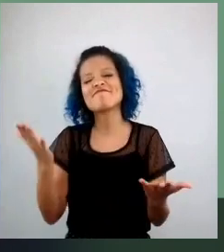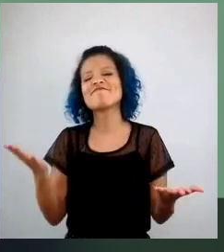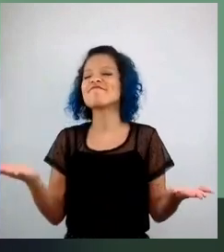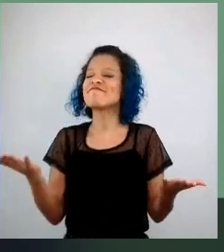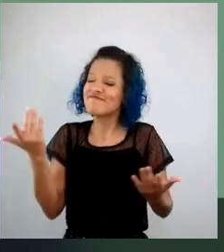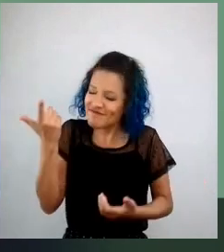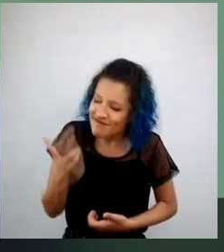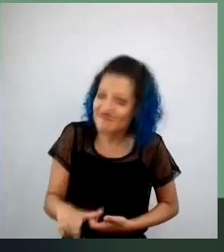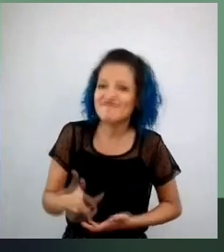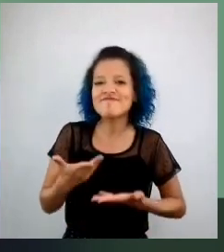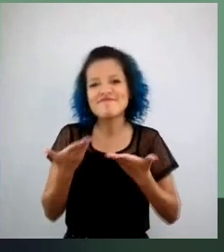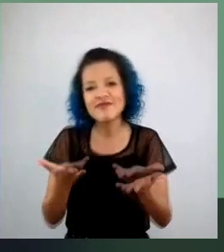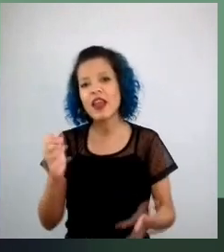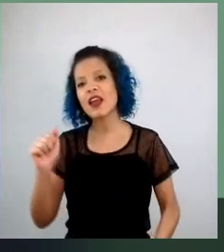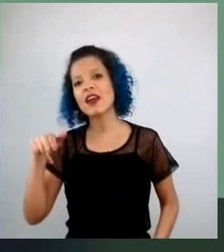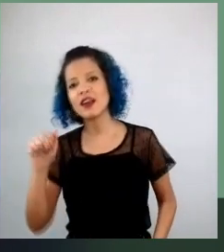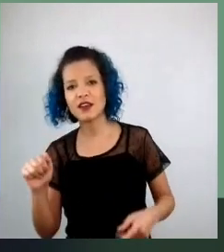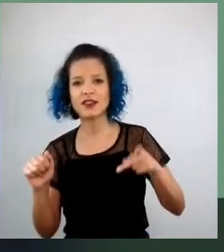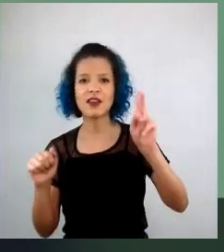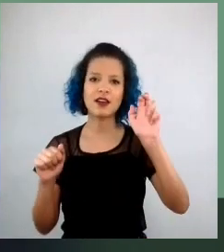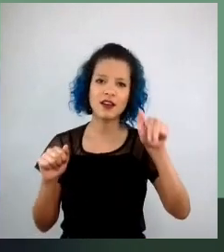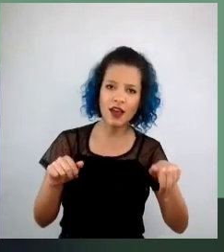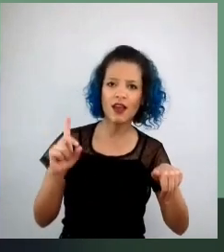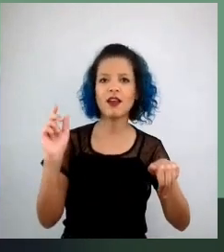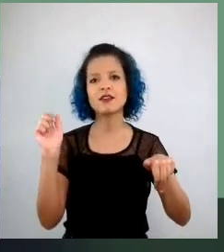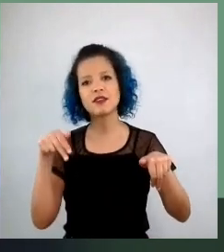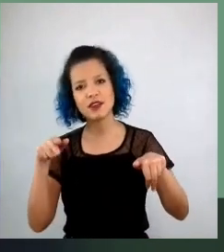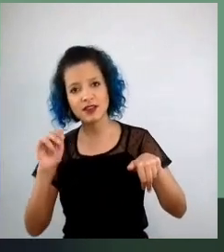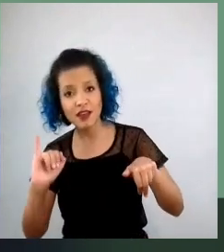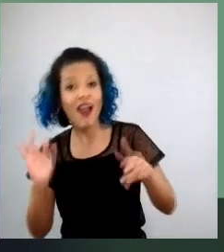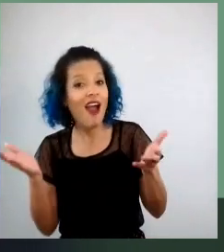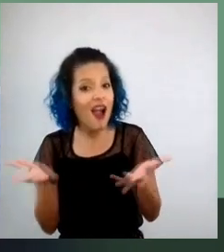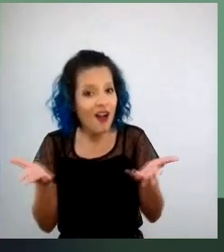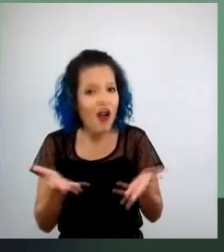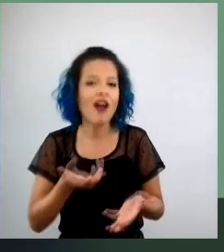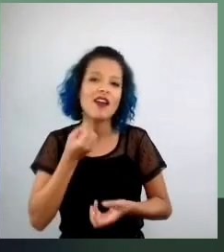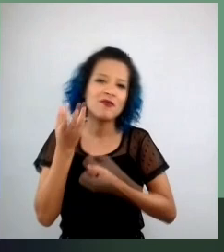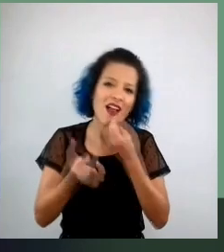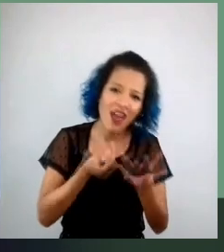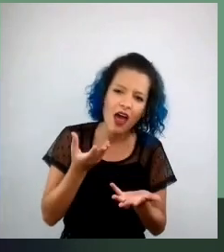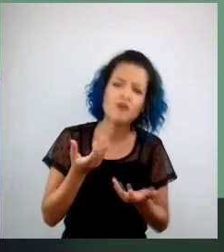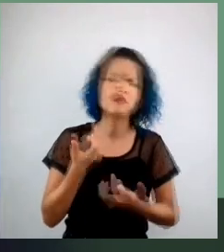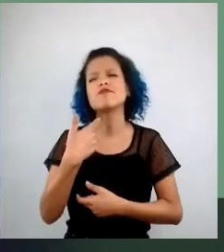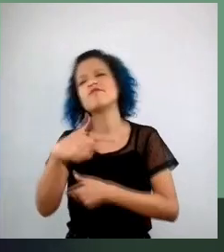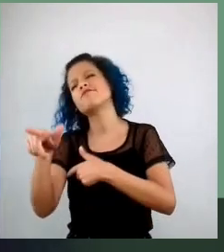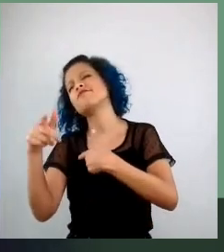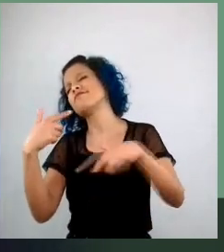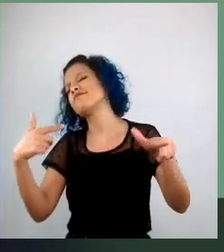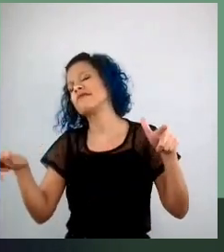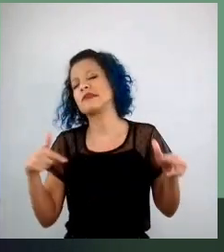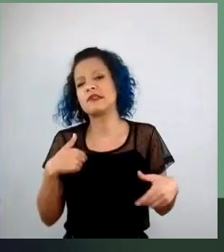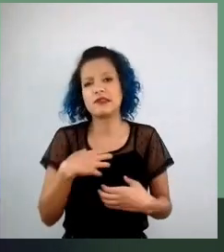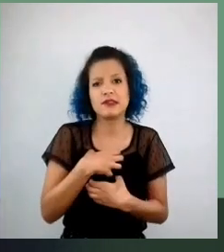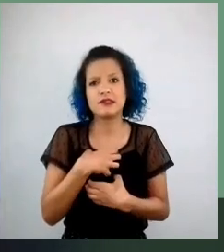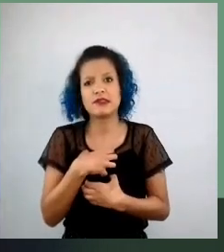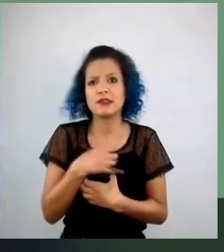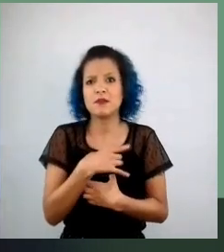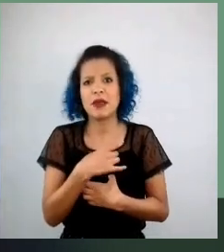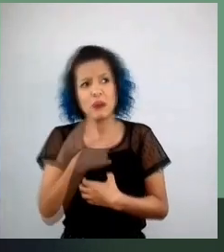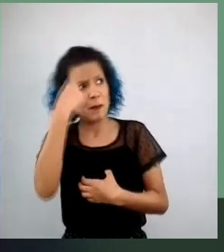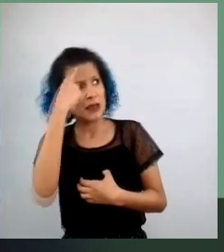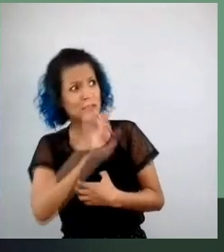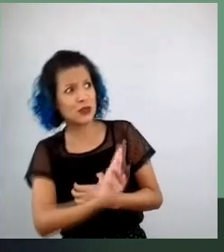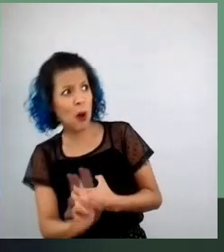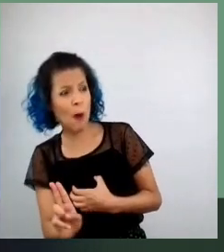Ana, Ken, Dani, que aqui falaram, mas tantos, tantos outros, eu tenho medo, eu falo assim, ah, não posso esquecer de falar, mas eu vou